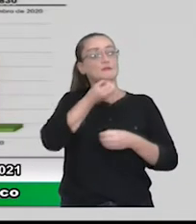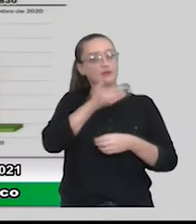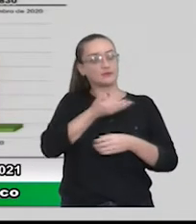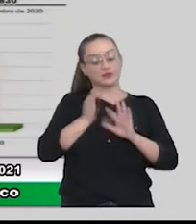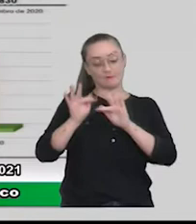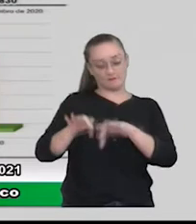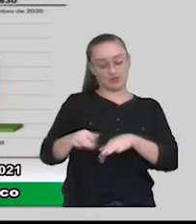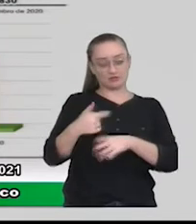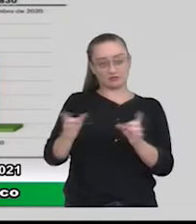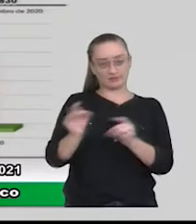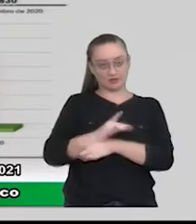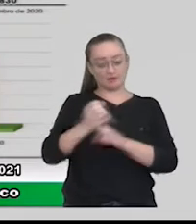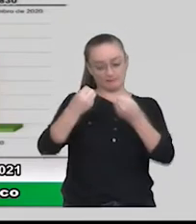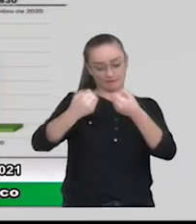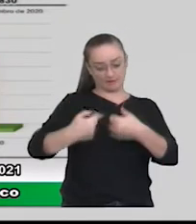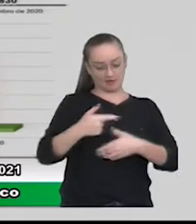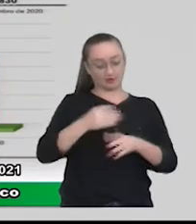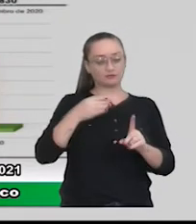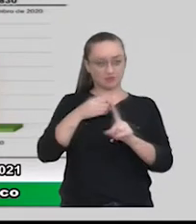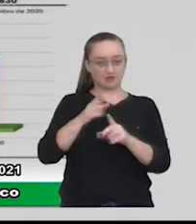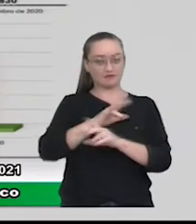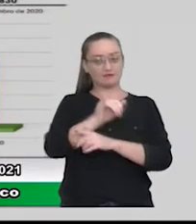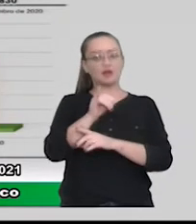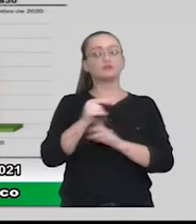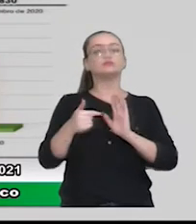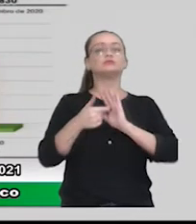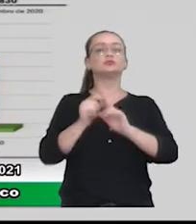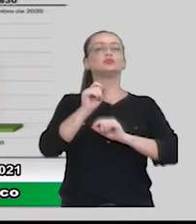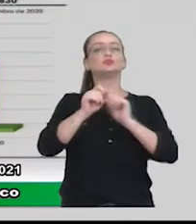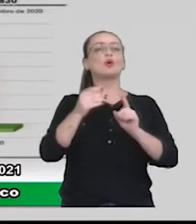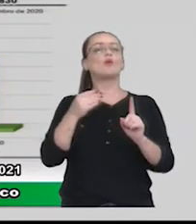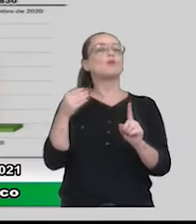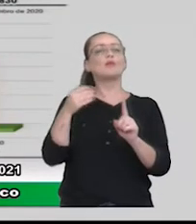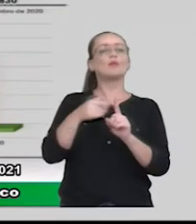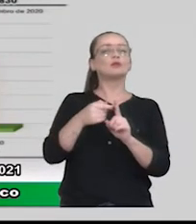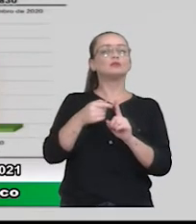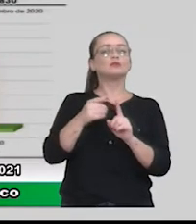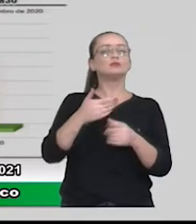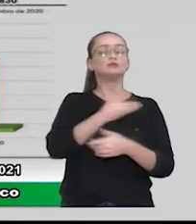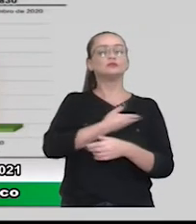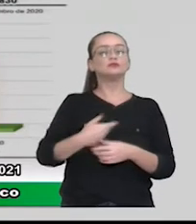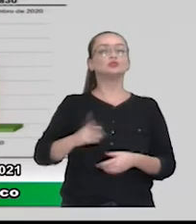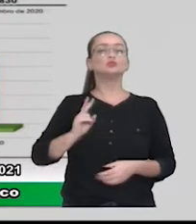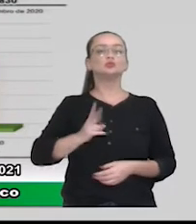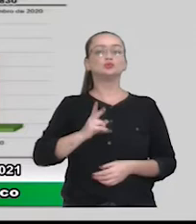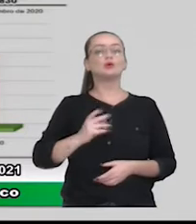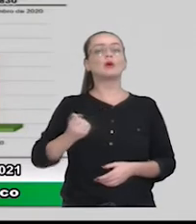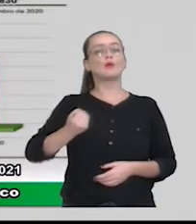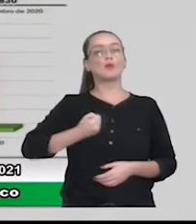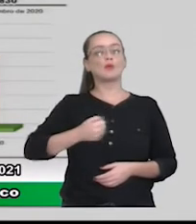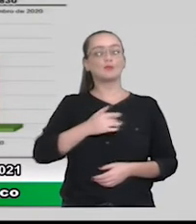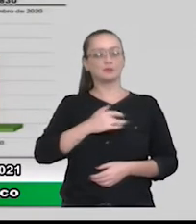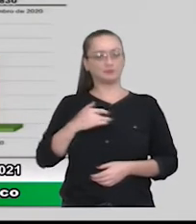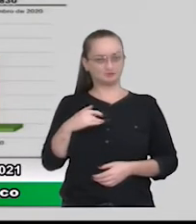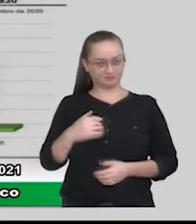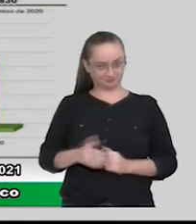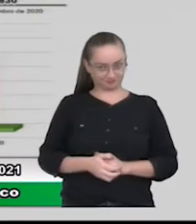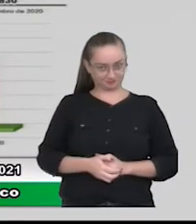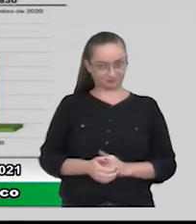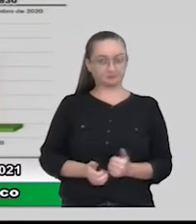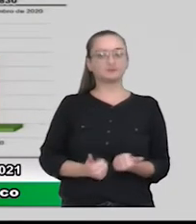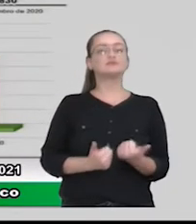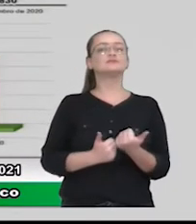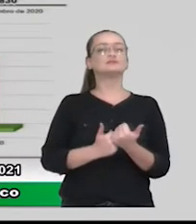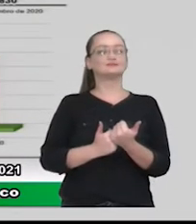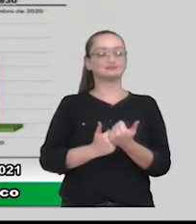explicar essas metas, gente vai falar com o intuito do governo também de manter esses números saudáveis. E aqui é um número